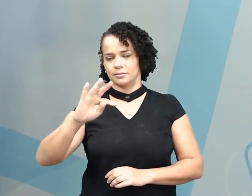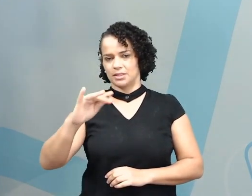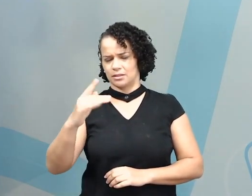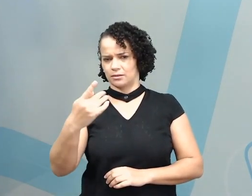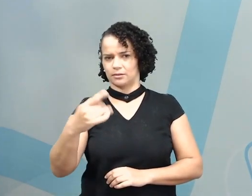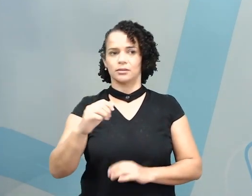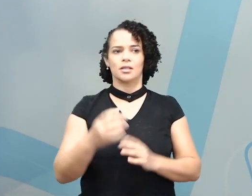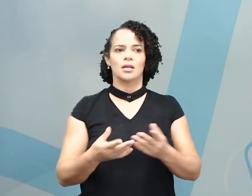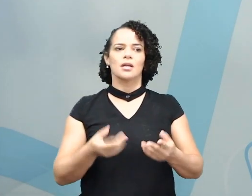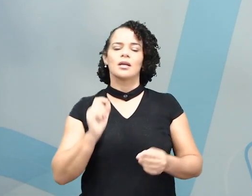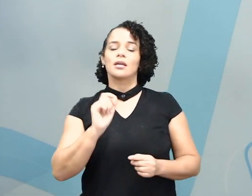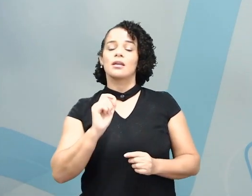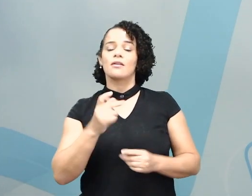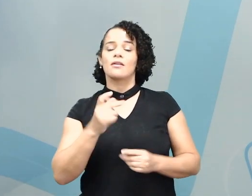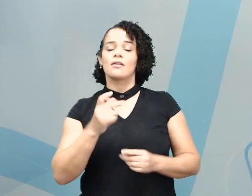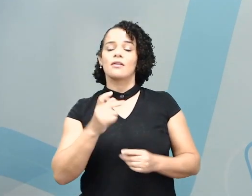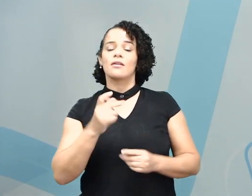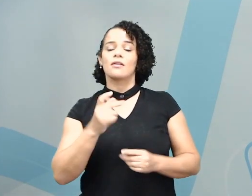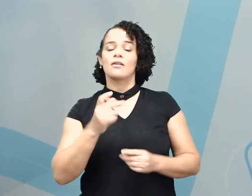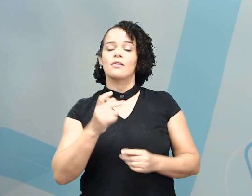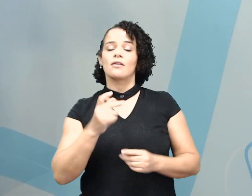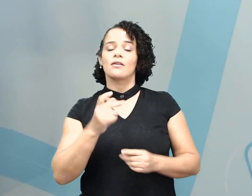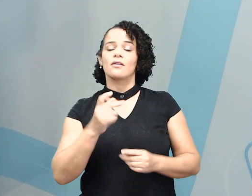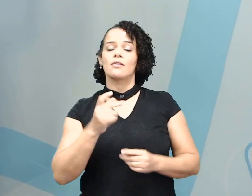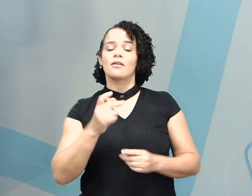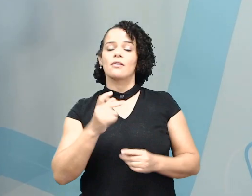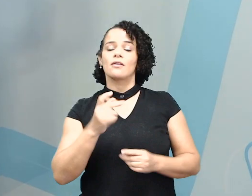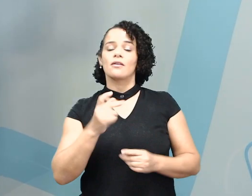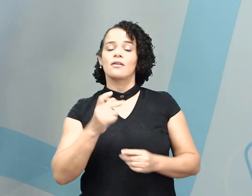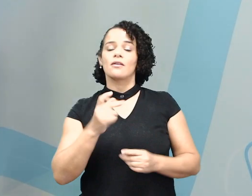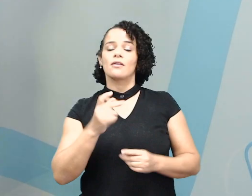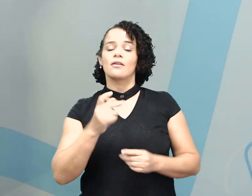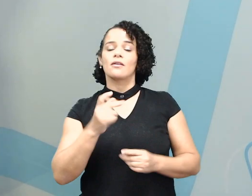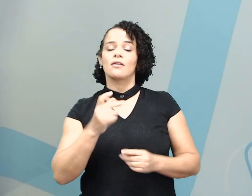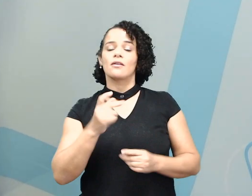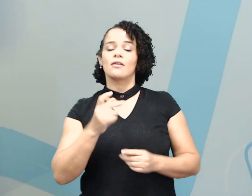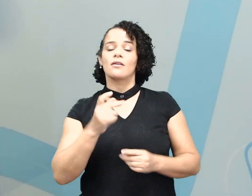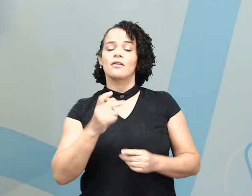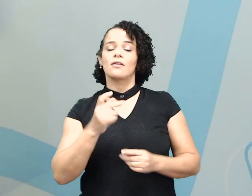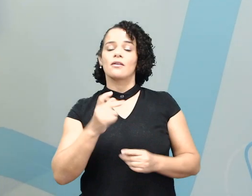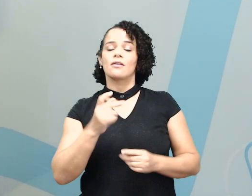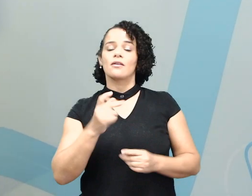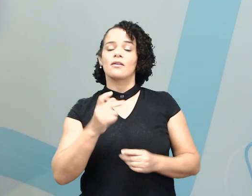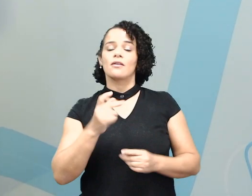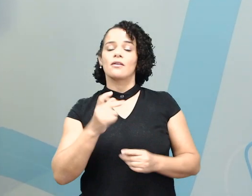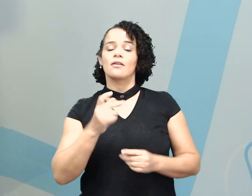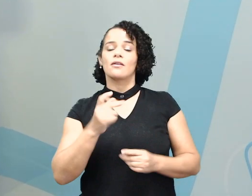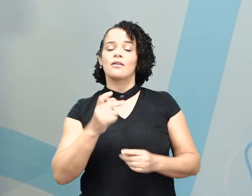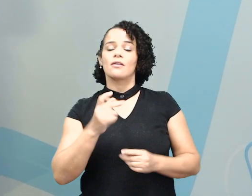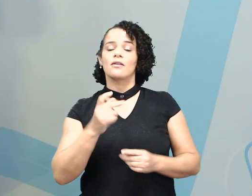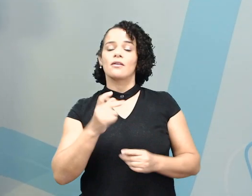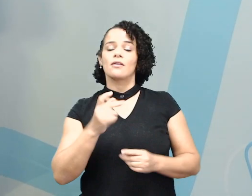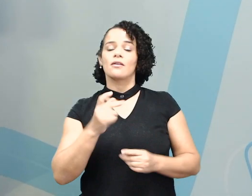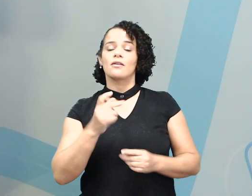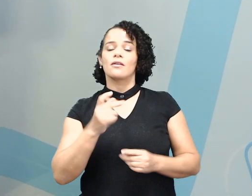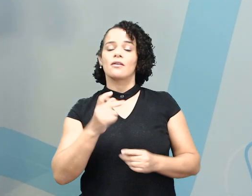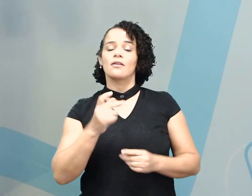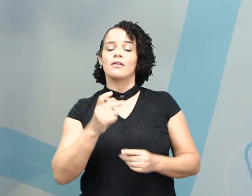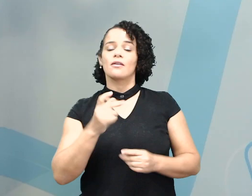corretíssimo! Aluno aplicado faz assim. Vamos lá! He is an actor.